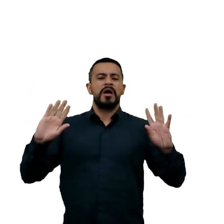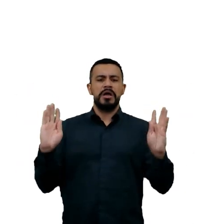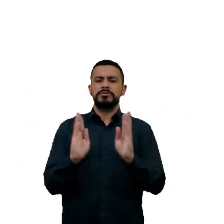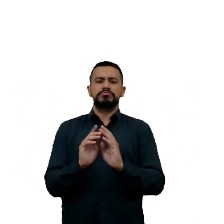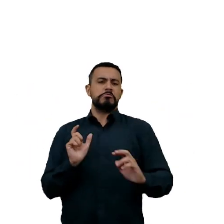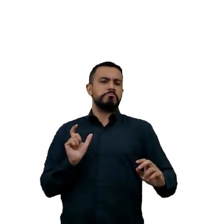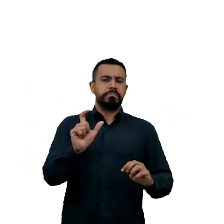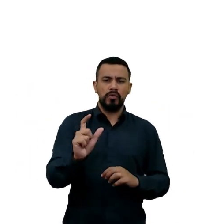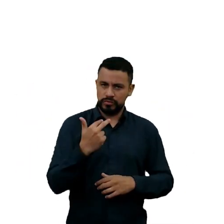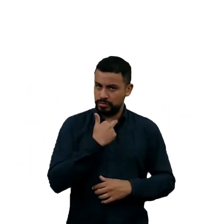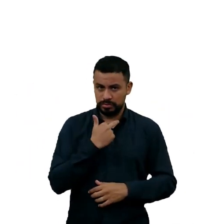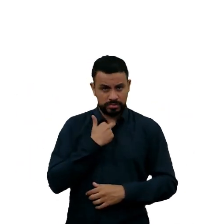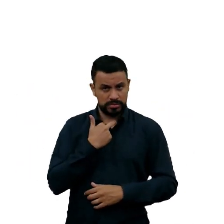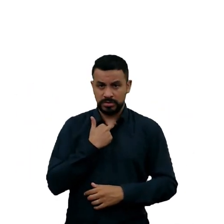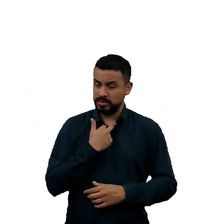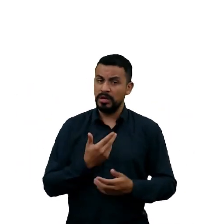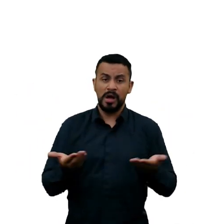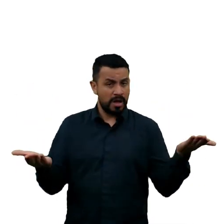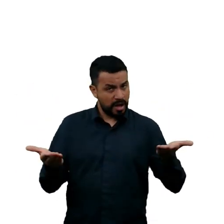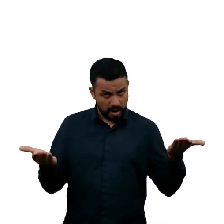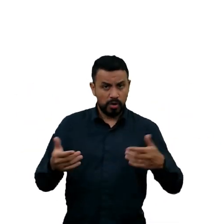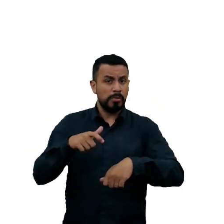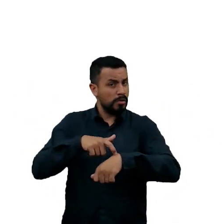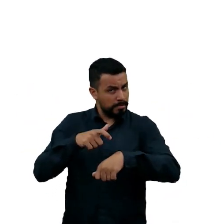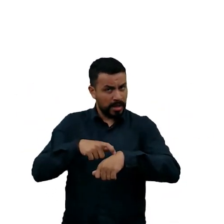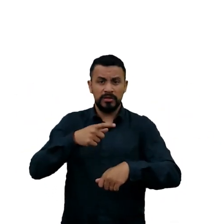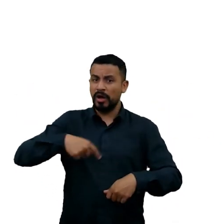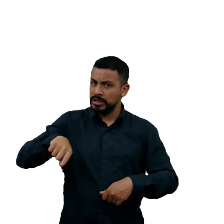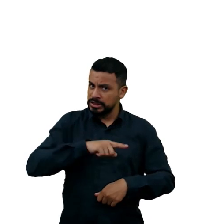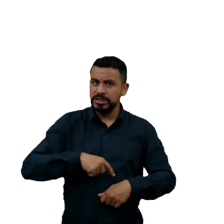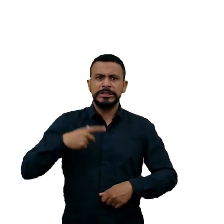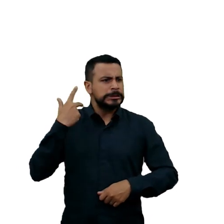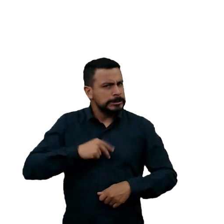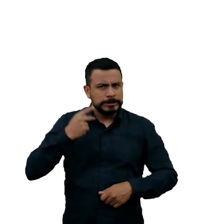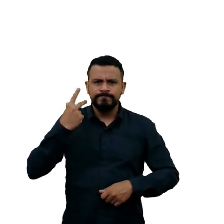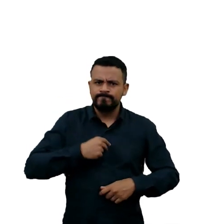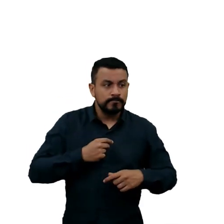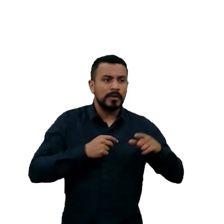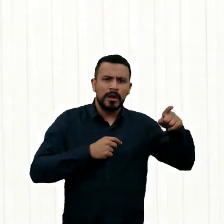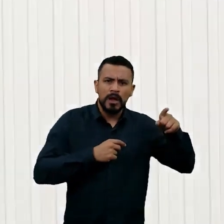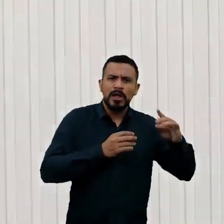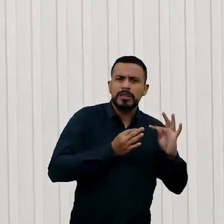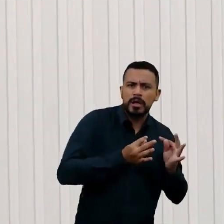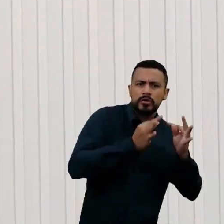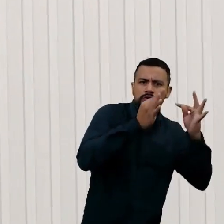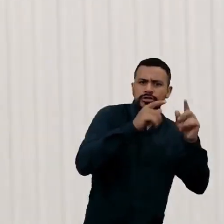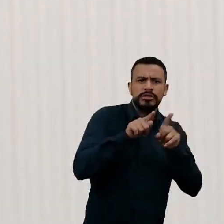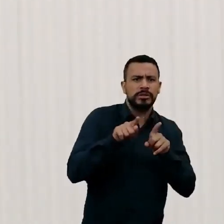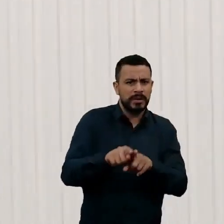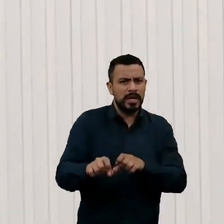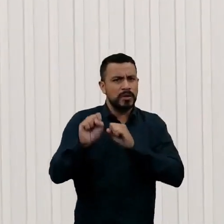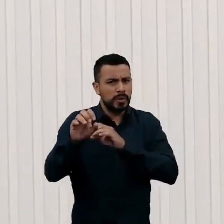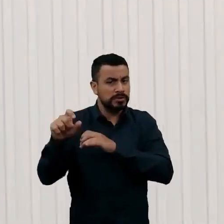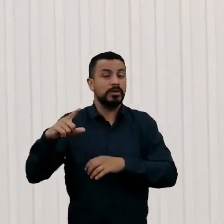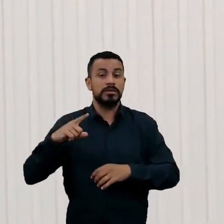nós estamos nessa fase, nós estamos nessa corrida entre tecnologia e educação. Tivemos esse nível da revolução